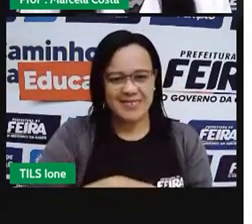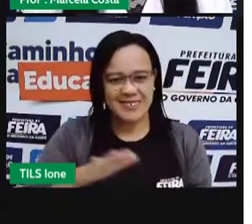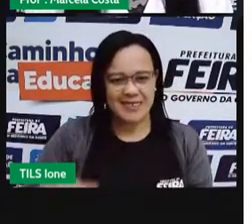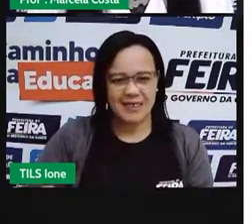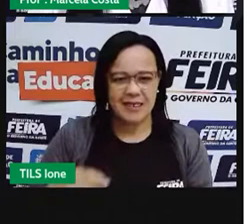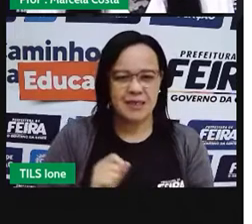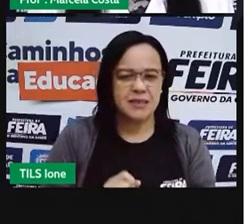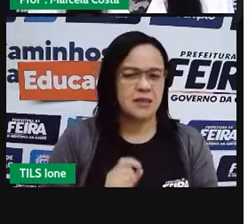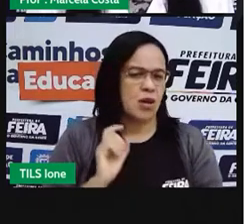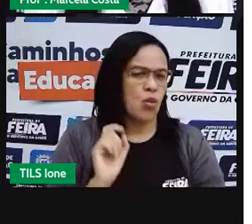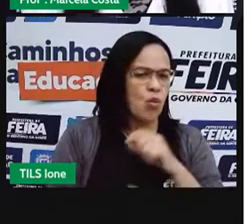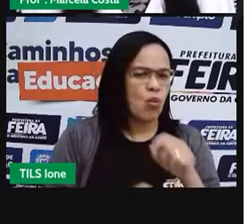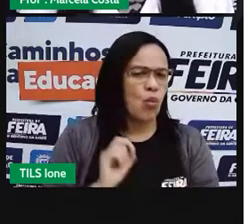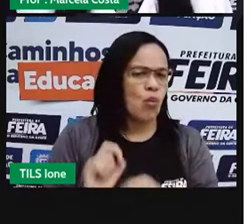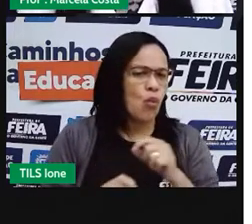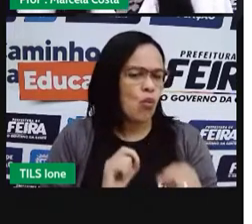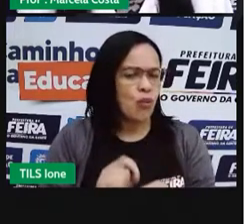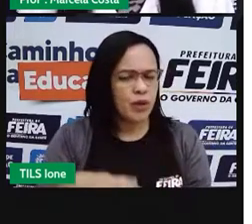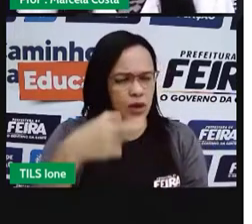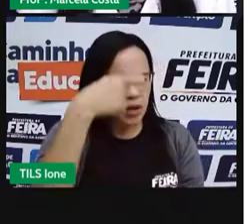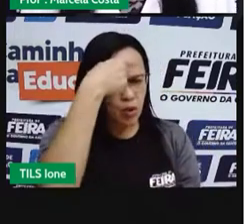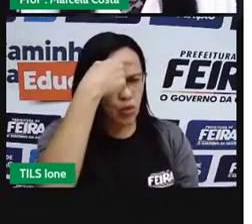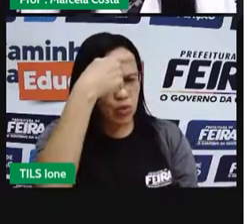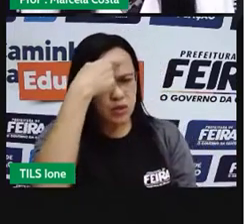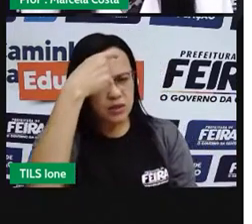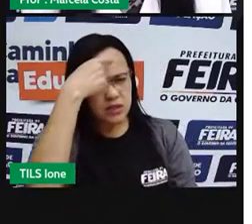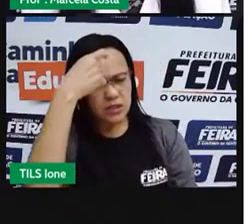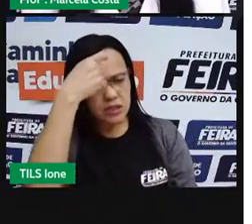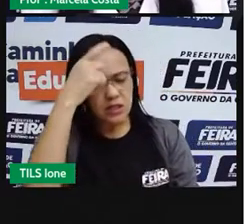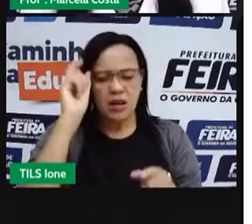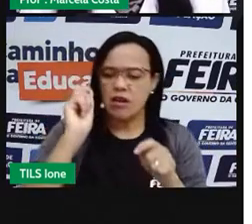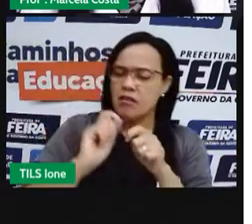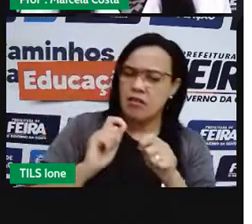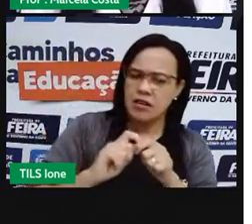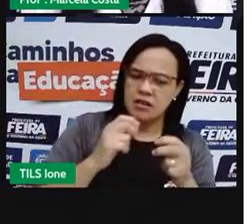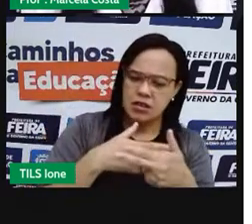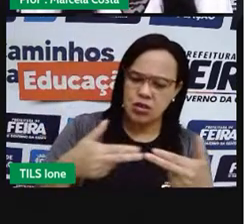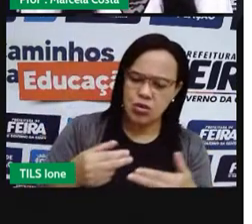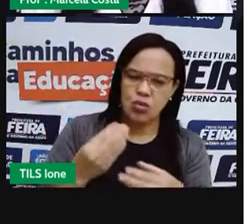O que se vem à cabeça? Qual é a primeira coisa que você pensa?